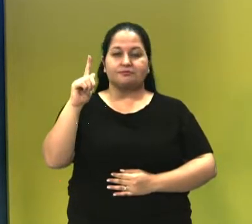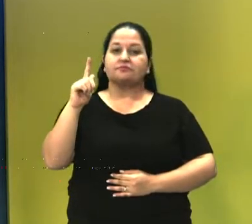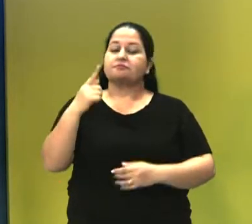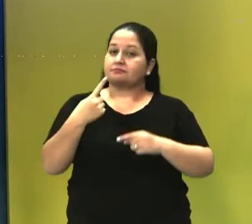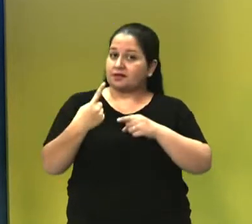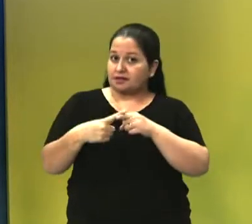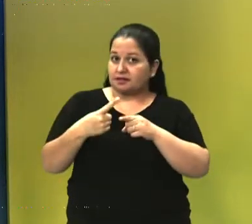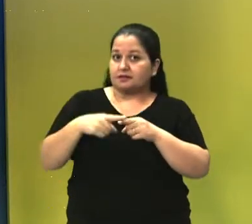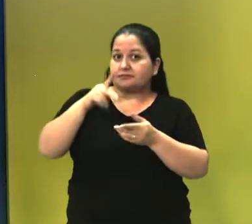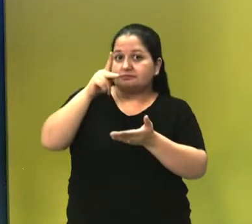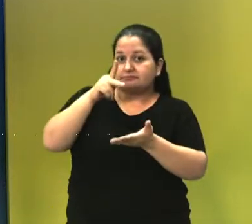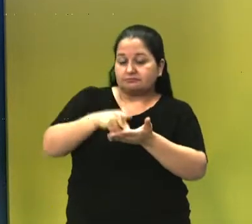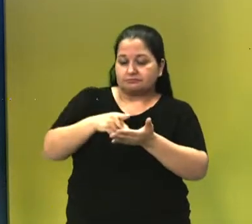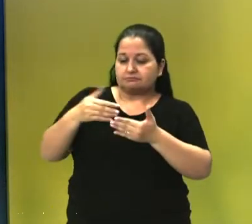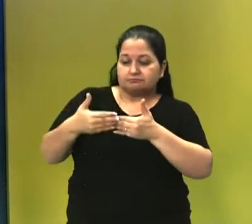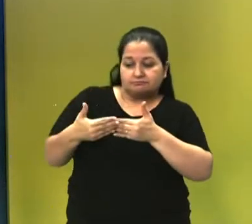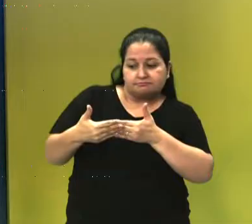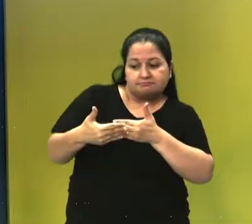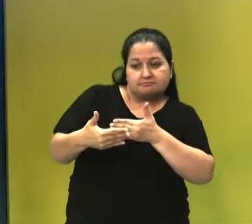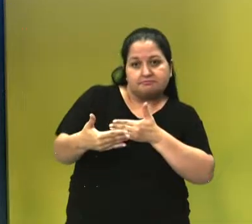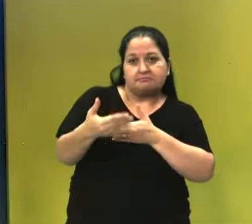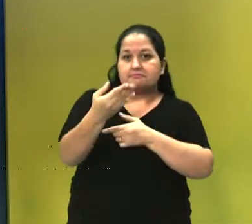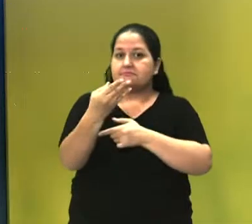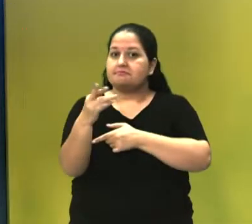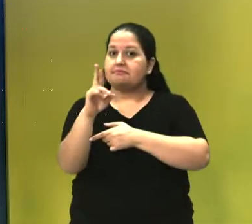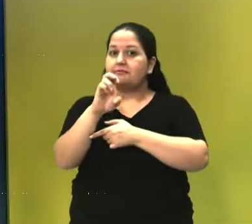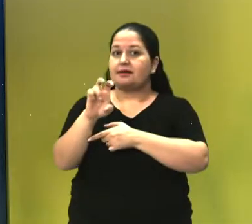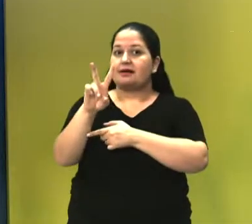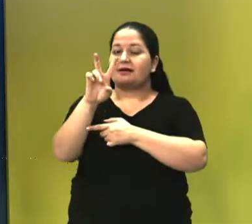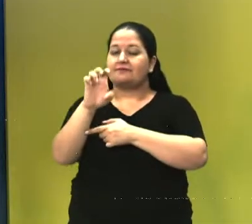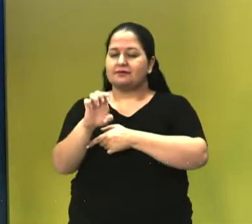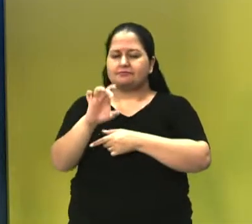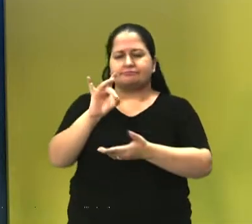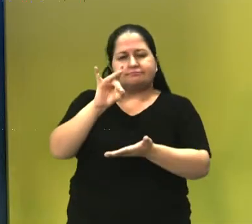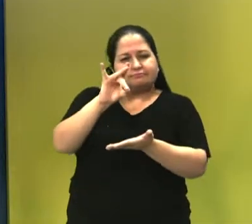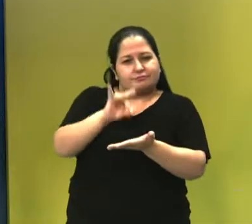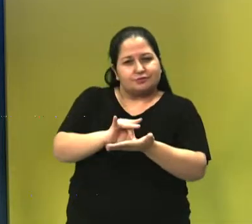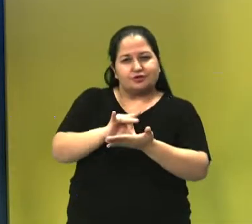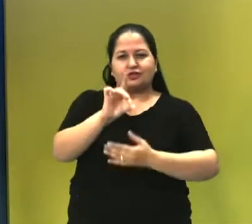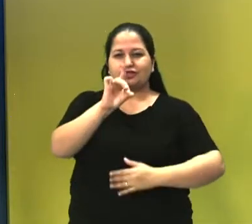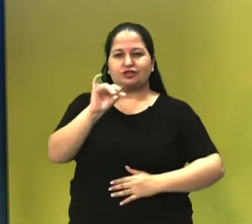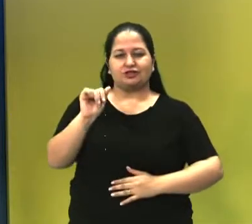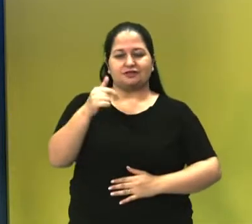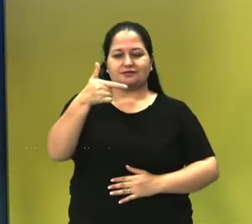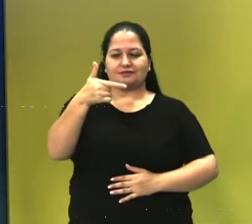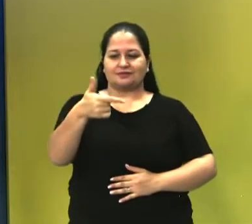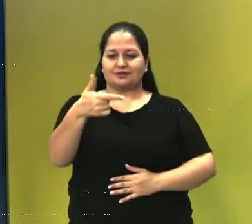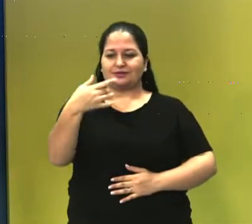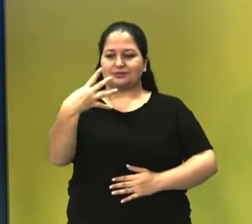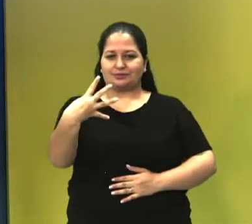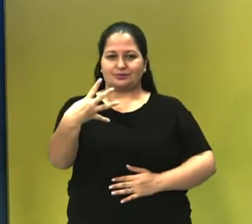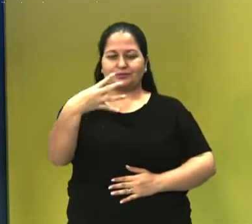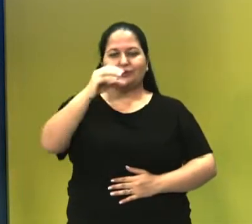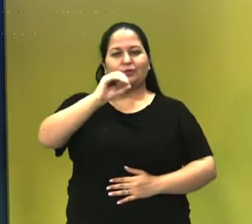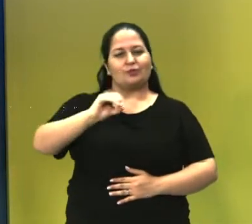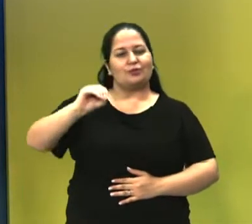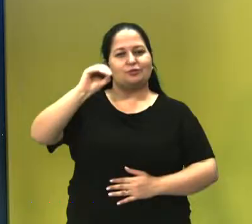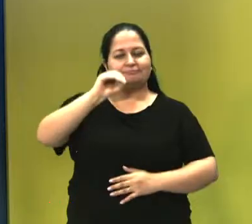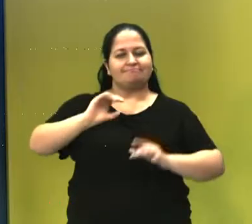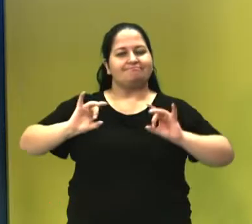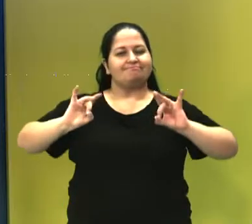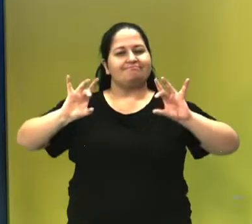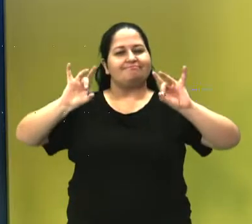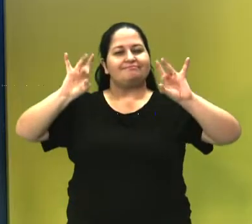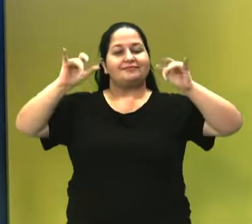breve entraremos aí para o efeito de efeméride no 24 de outubro, celebrando, portanto, o